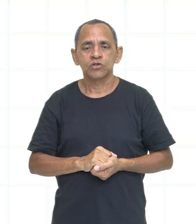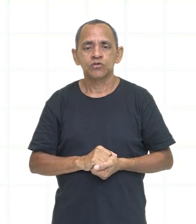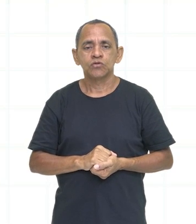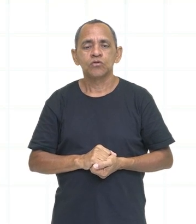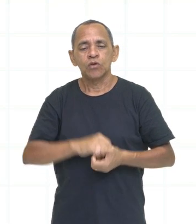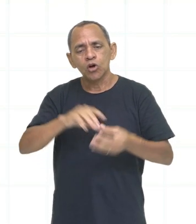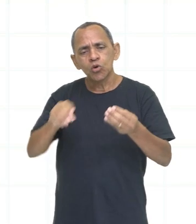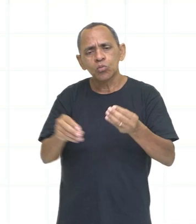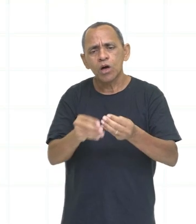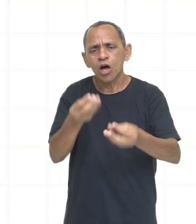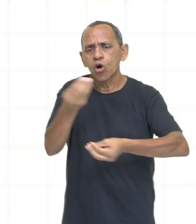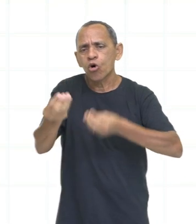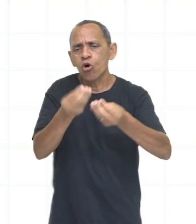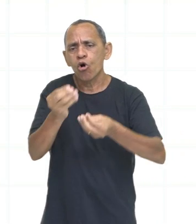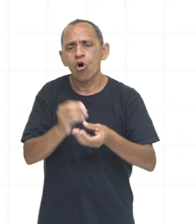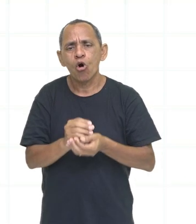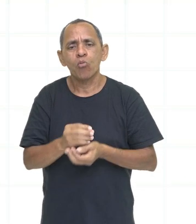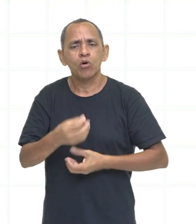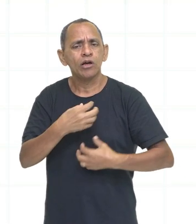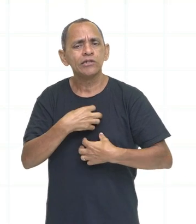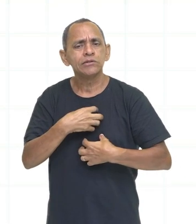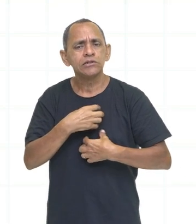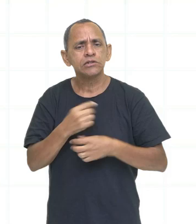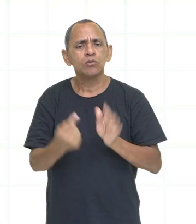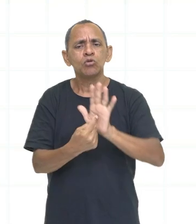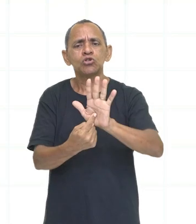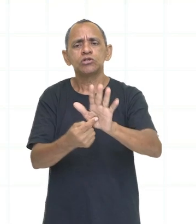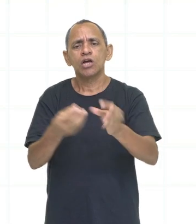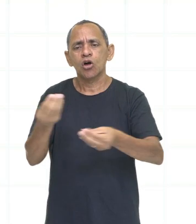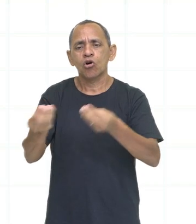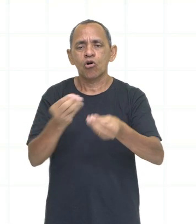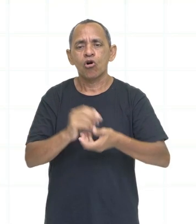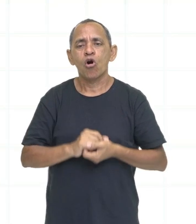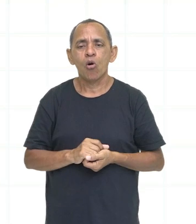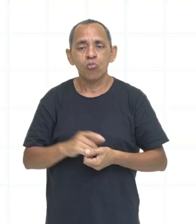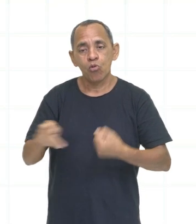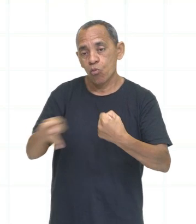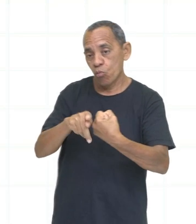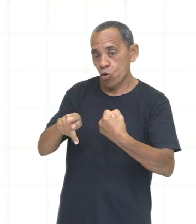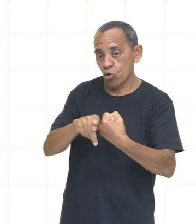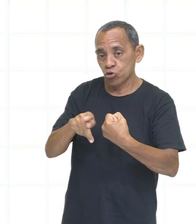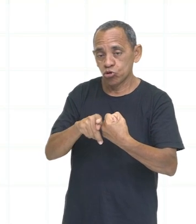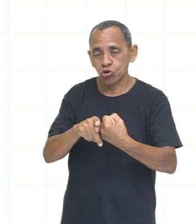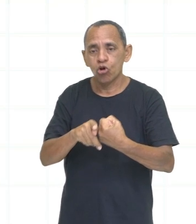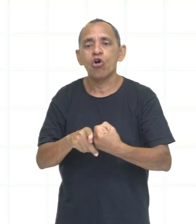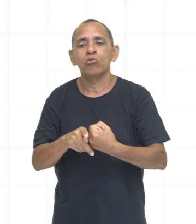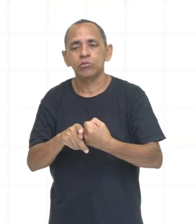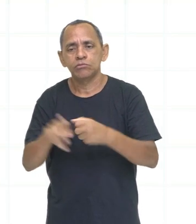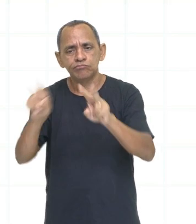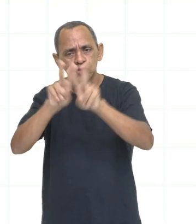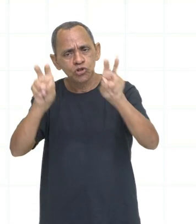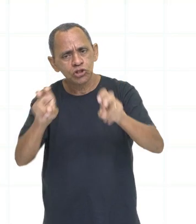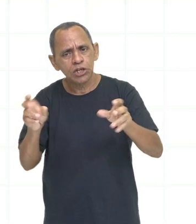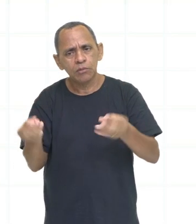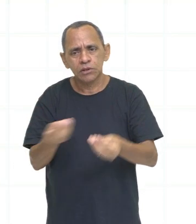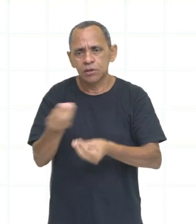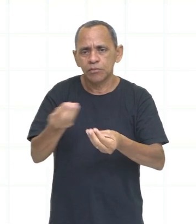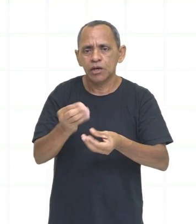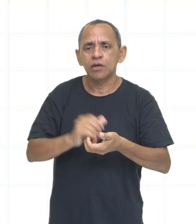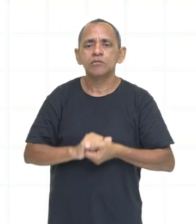by. E mais o pronome reflexivo, indicando completamente sozinho ou completamente sozinha. Tá certo?